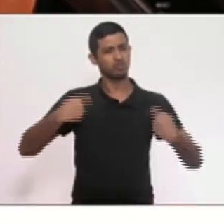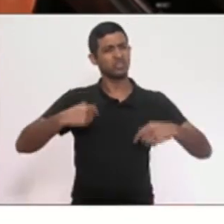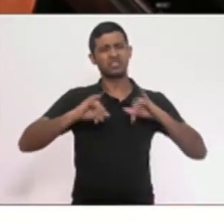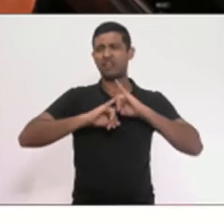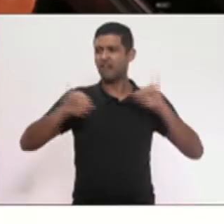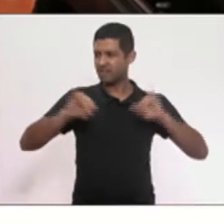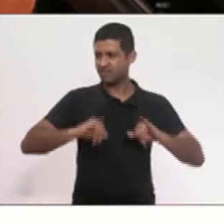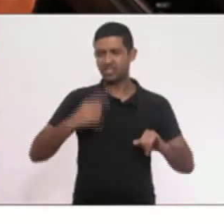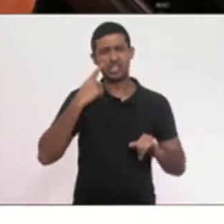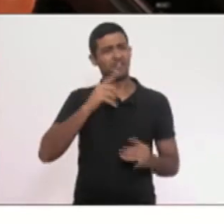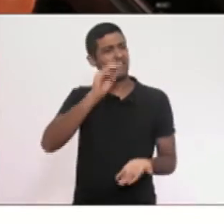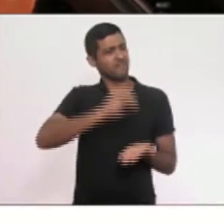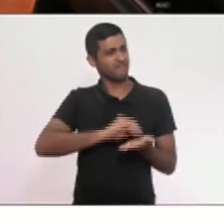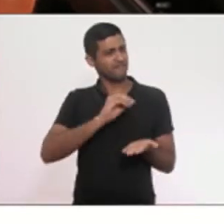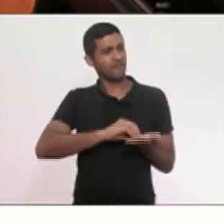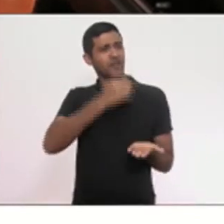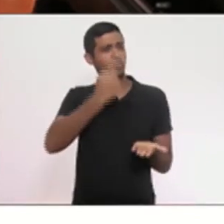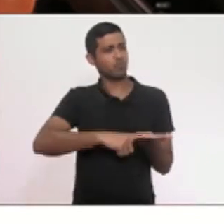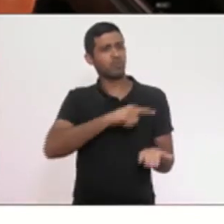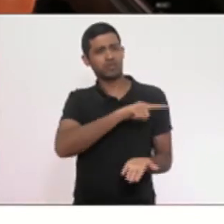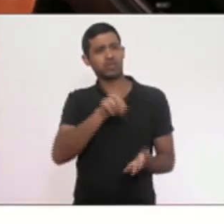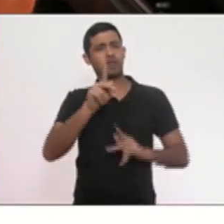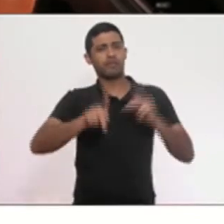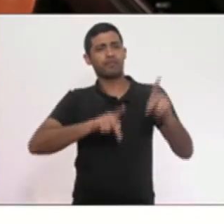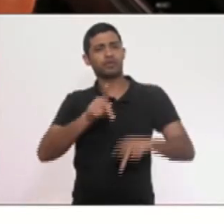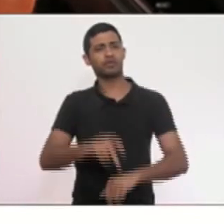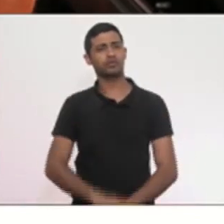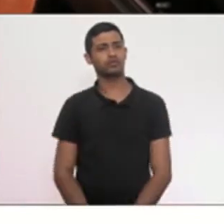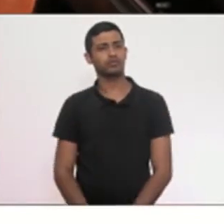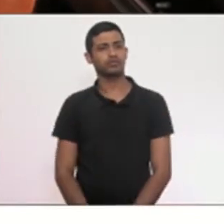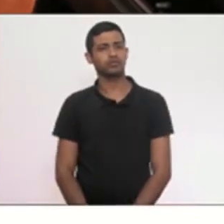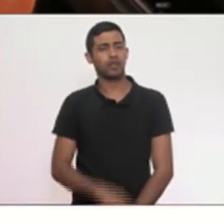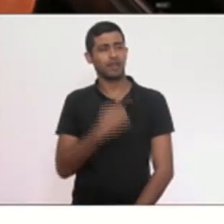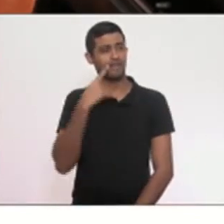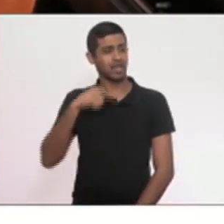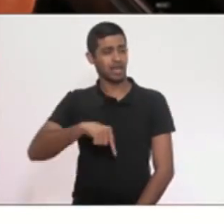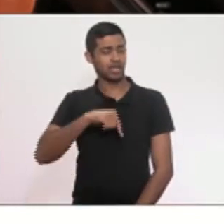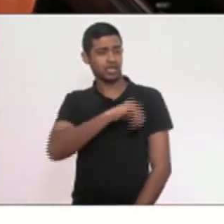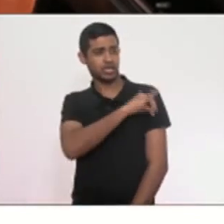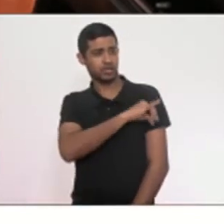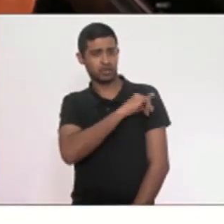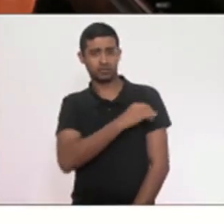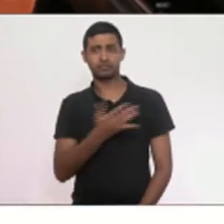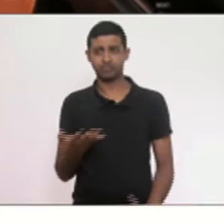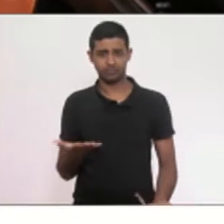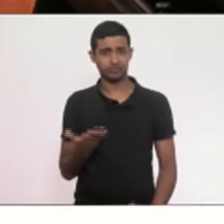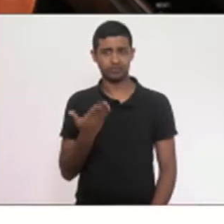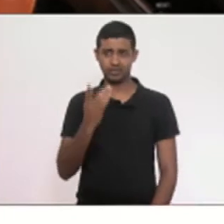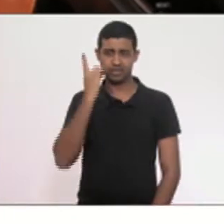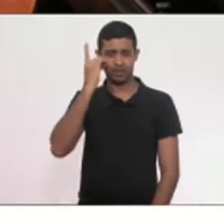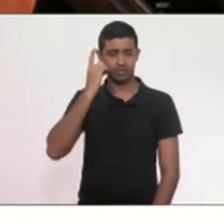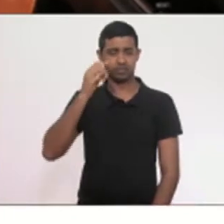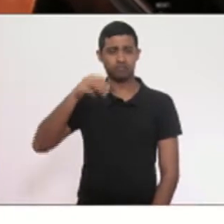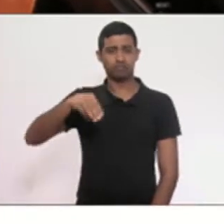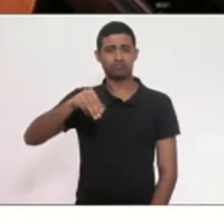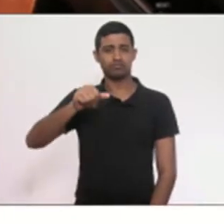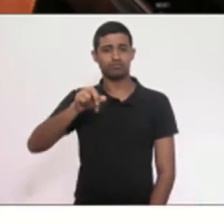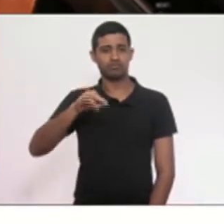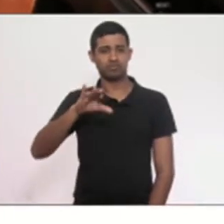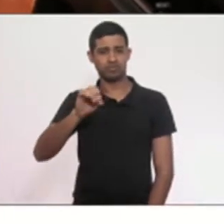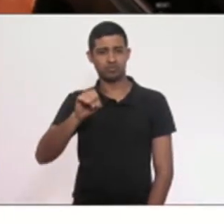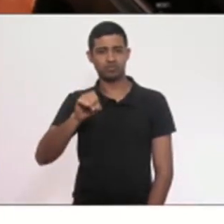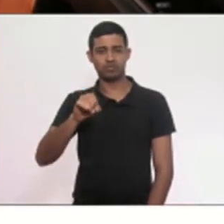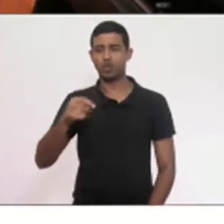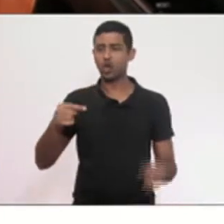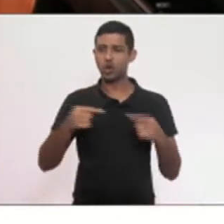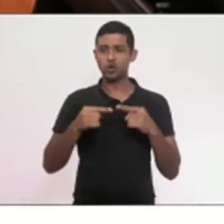a falta de compromisso com a população. Essa mesma cidade, deputado Marcio Galberto, são daqueles